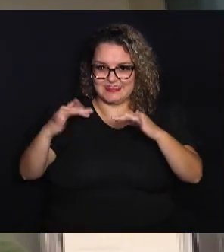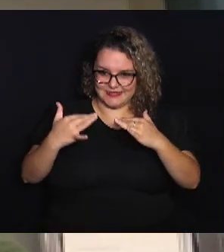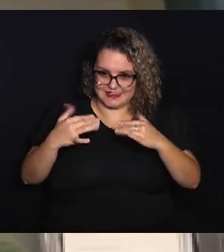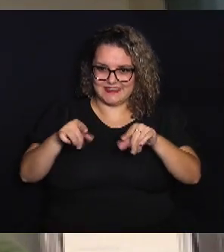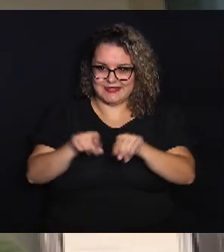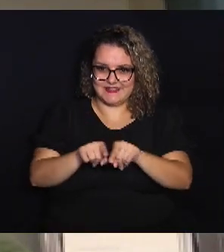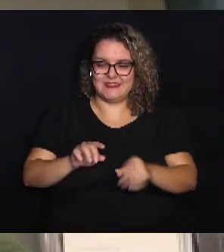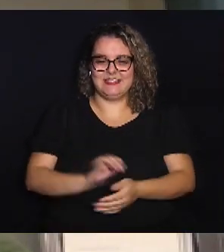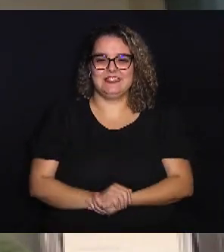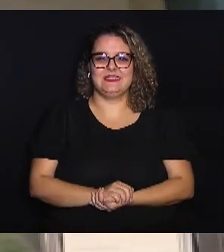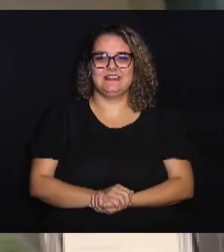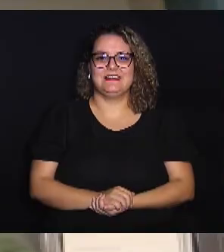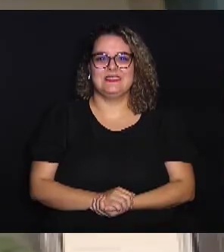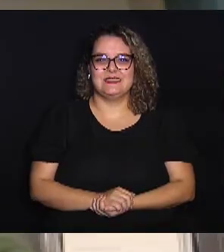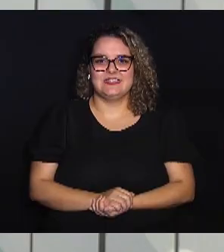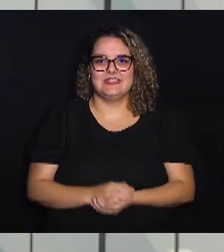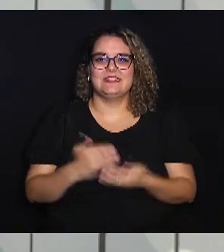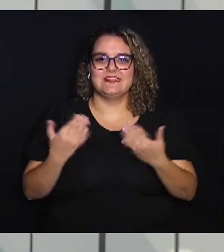nos assistem também.